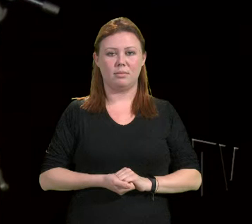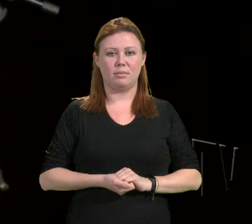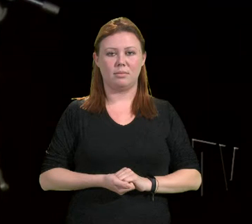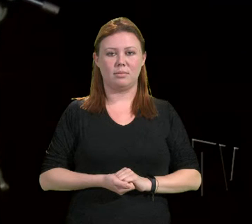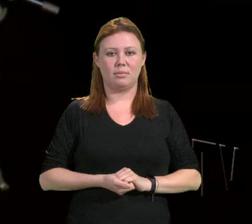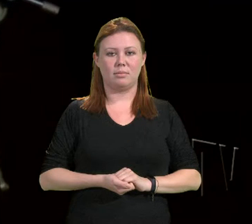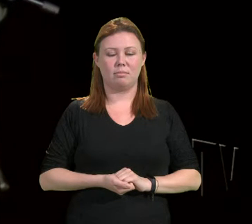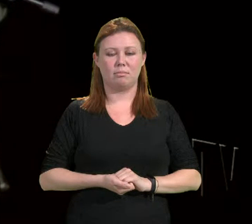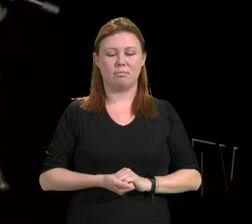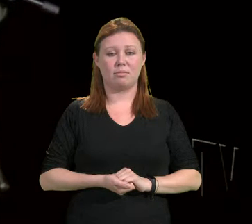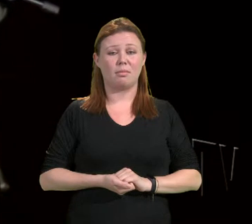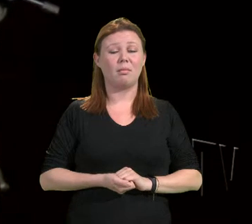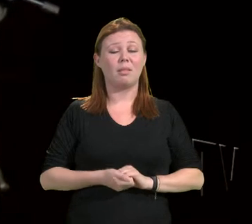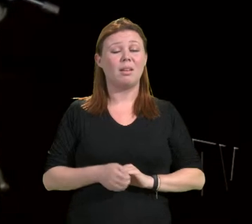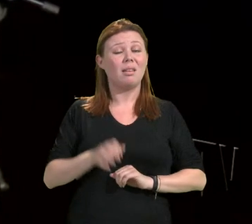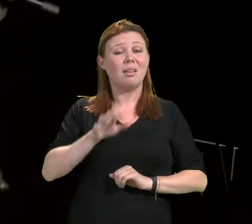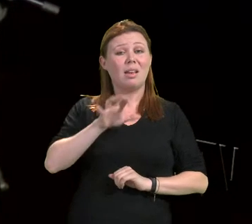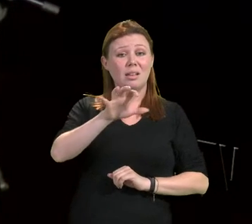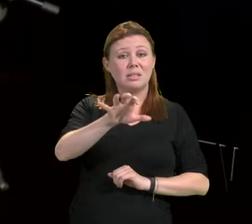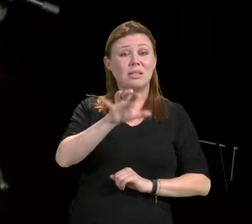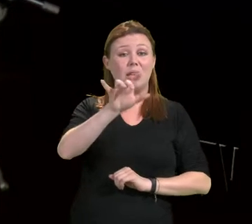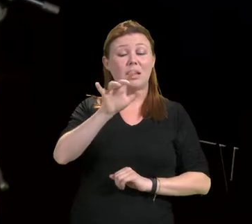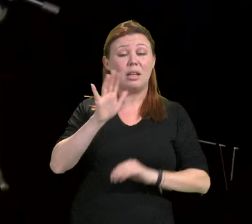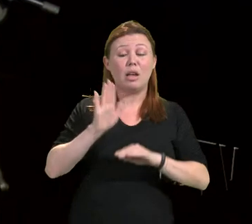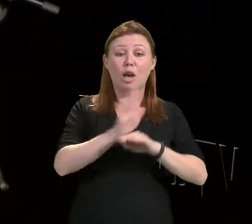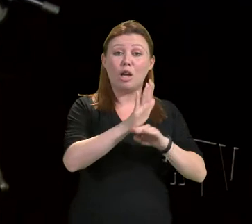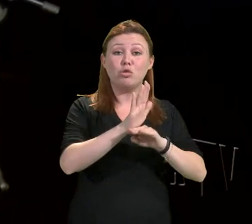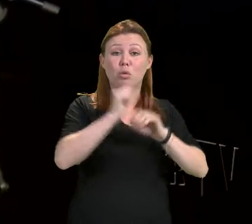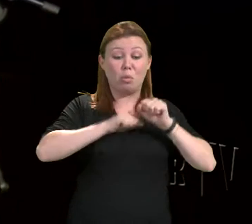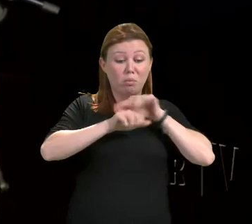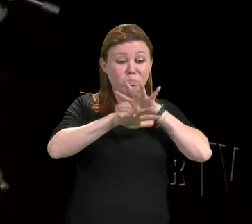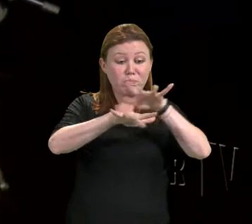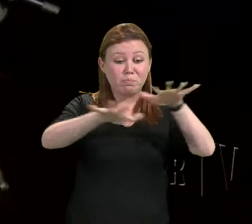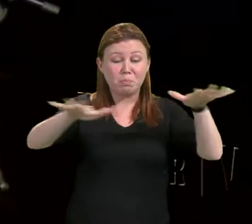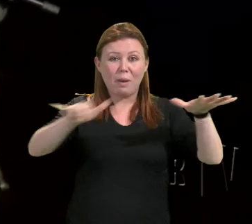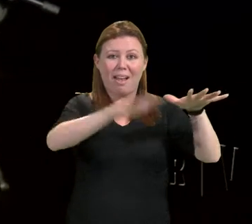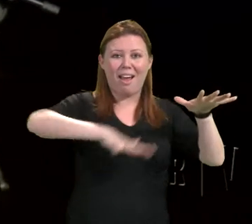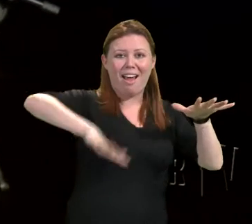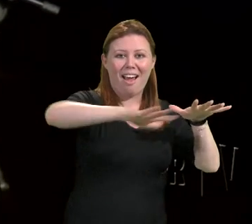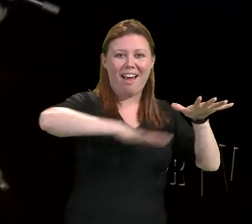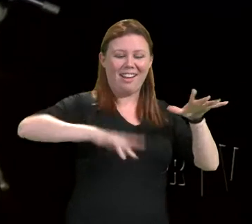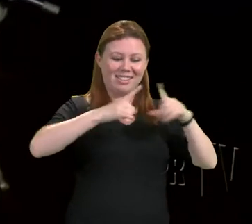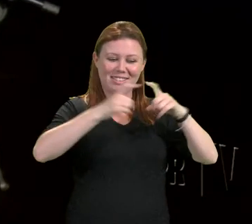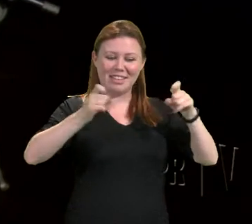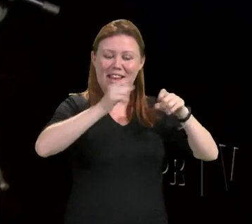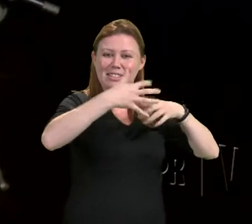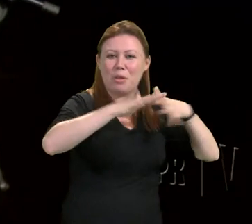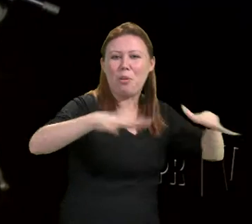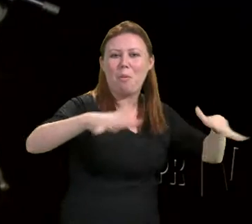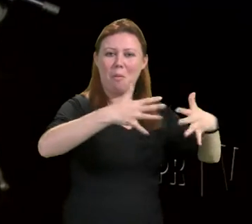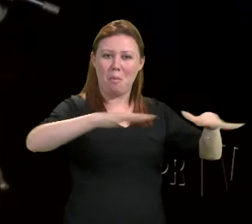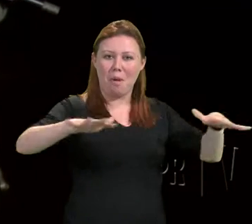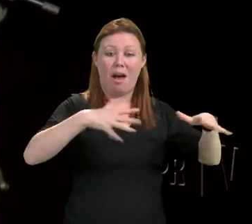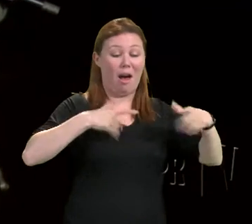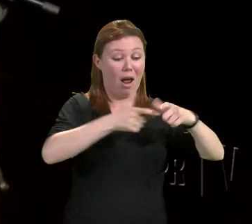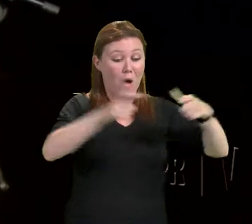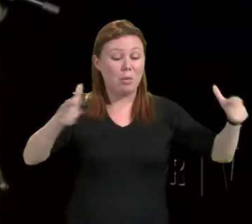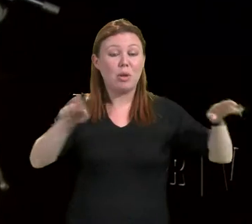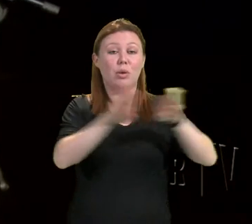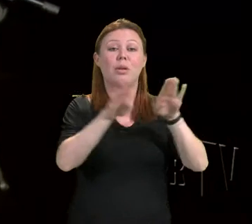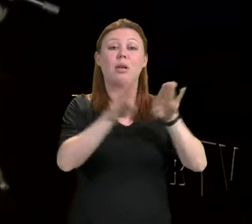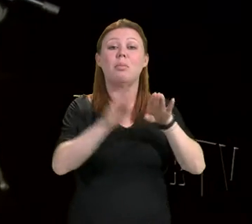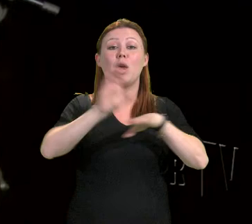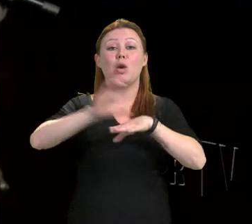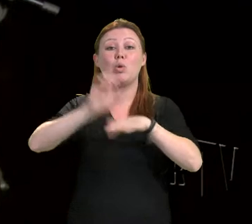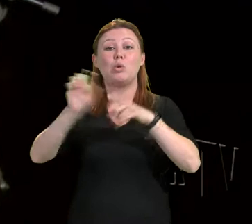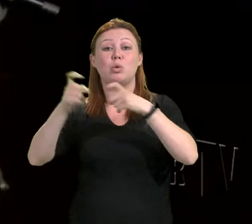E é isso que sustentou uma expansão no Centro de Estudos do Mar, Engenharias e Licenciaturas, a expansão do curso de Medicina em Toledo,